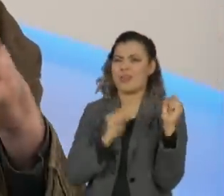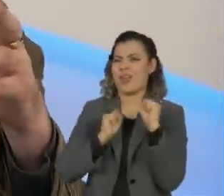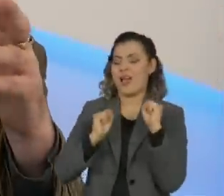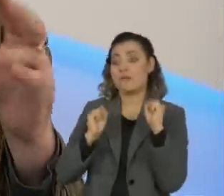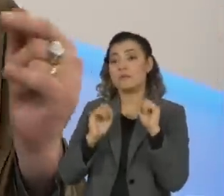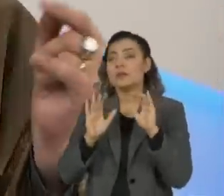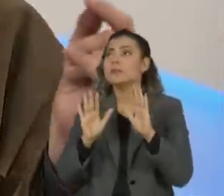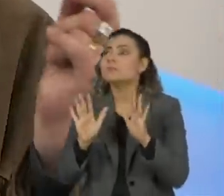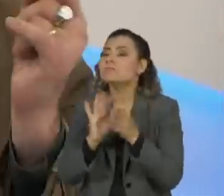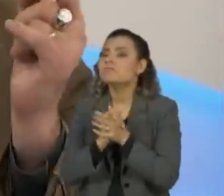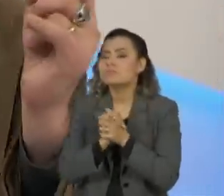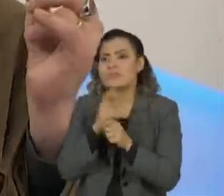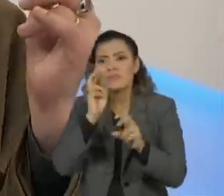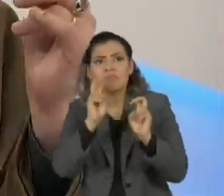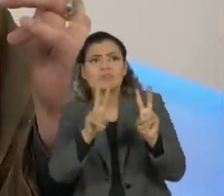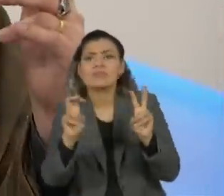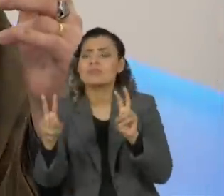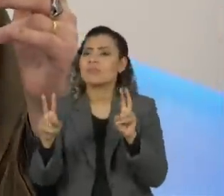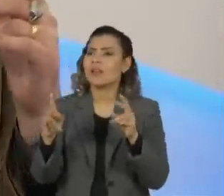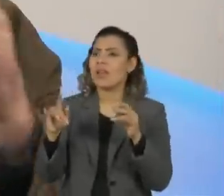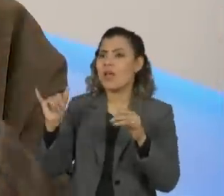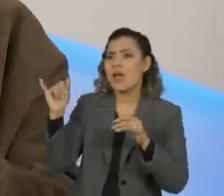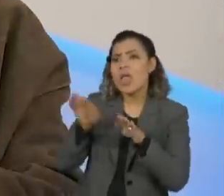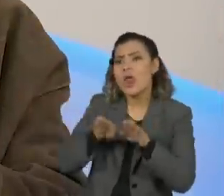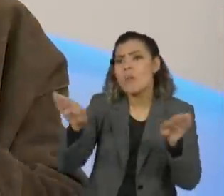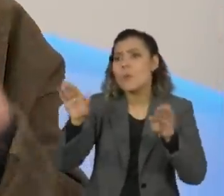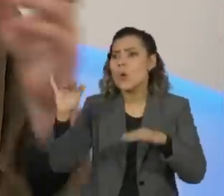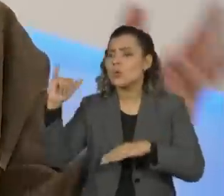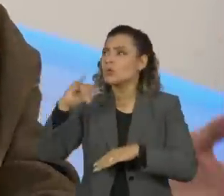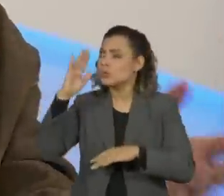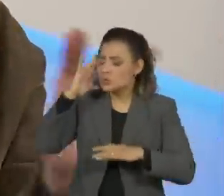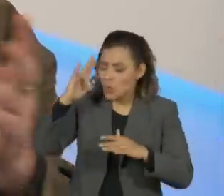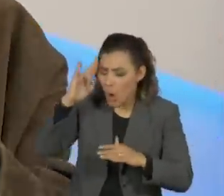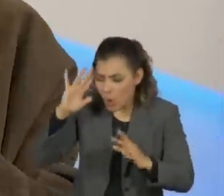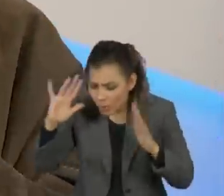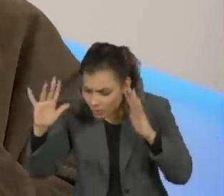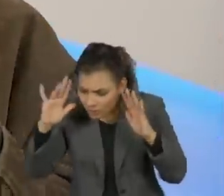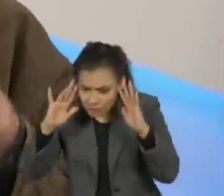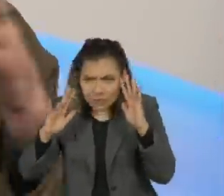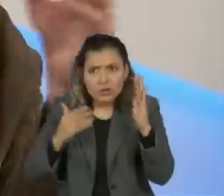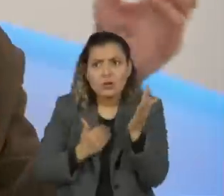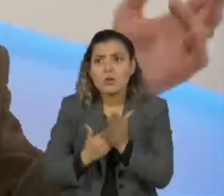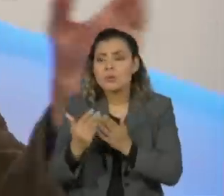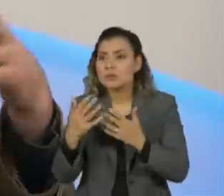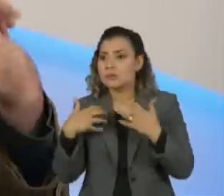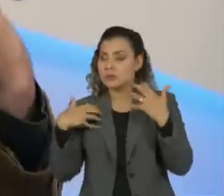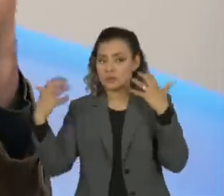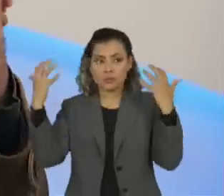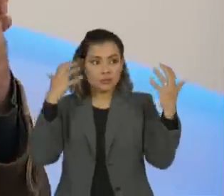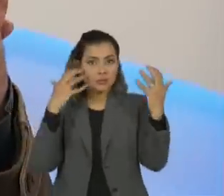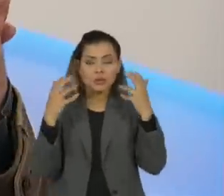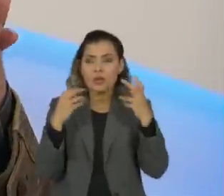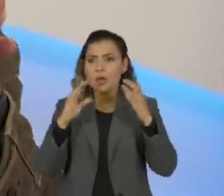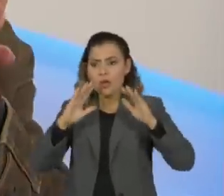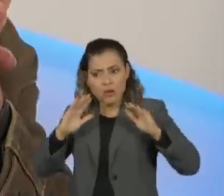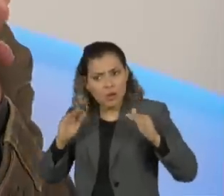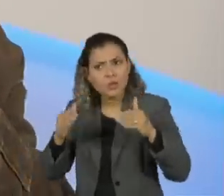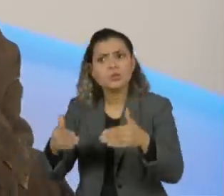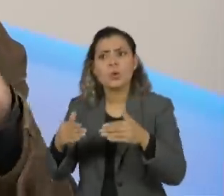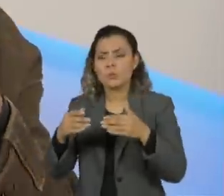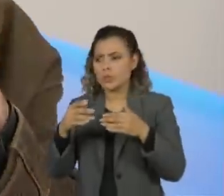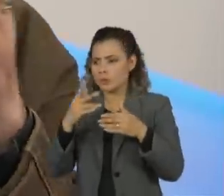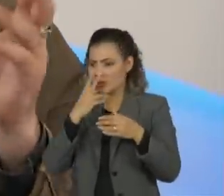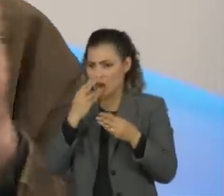pego essa imagem, ir para o aeroporto, aí eu peguei um sonho, aí eu comecei a ter uma epifania em relação à própria energia